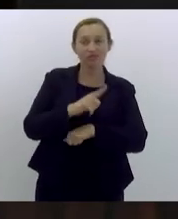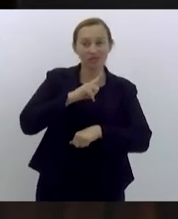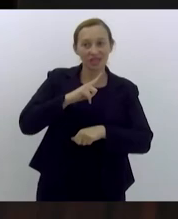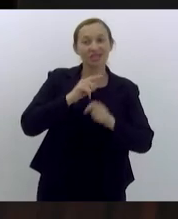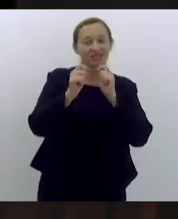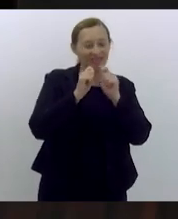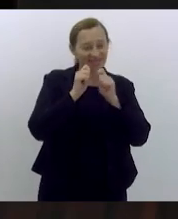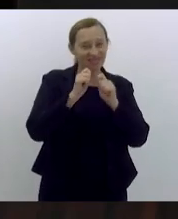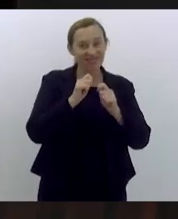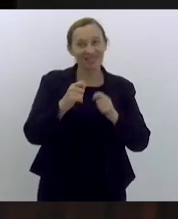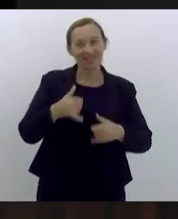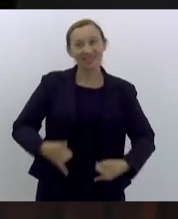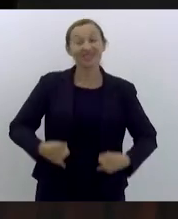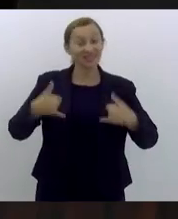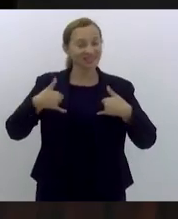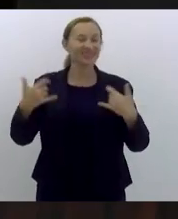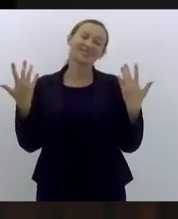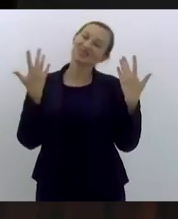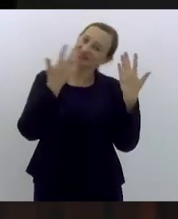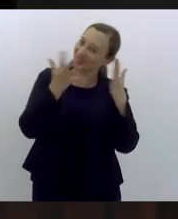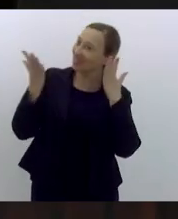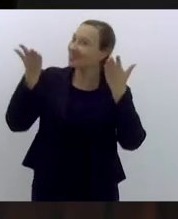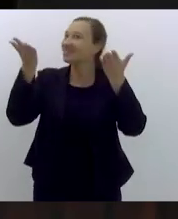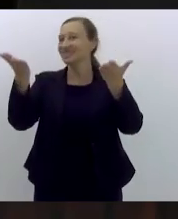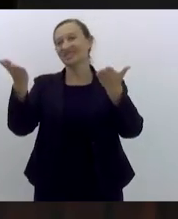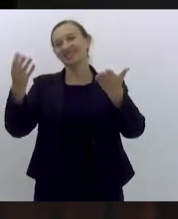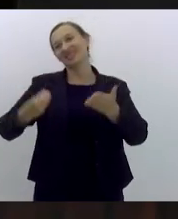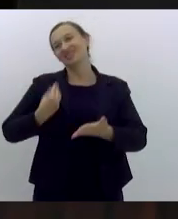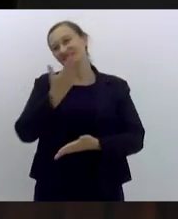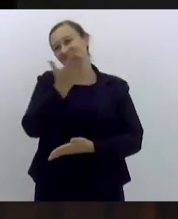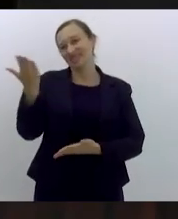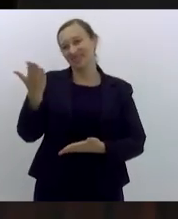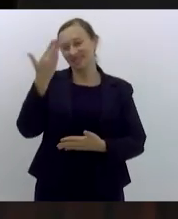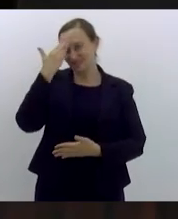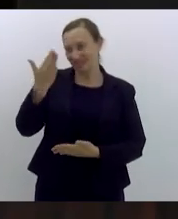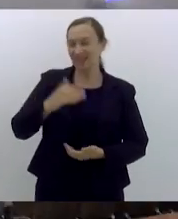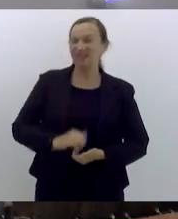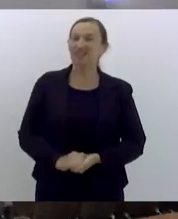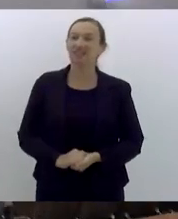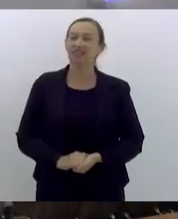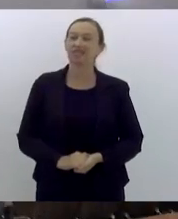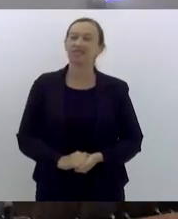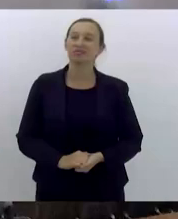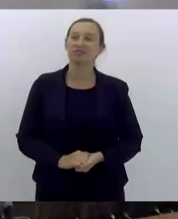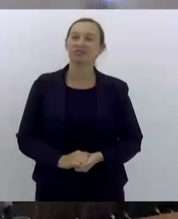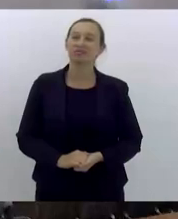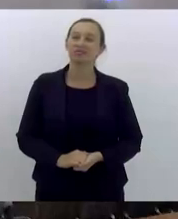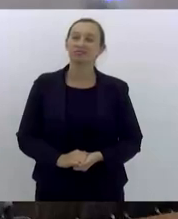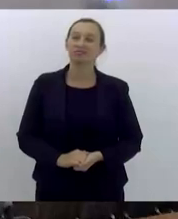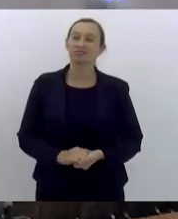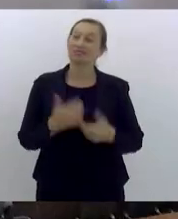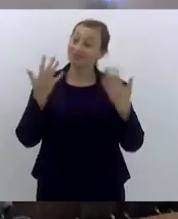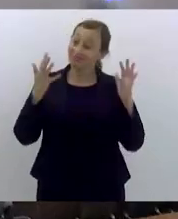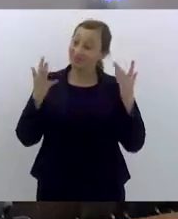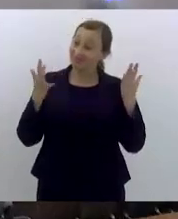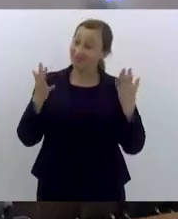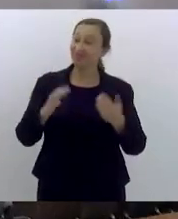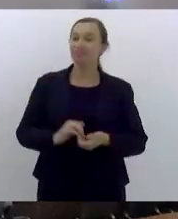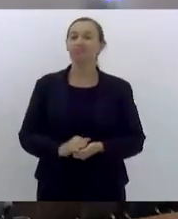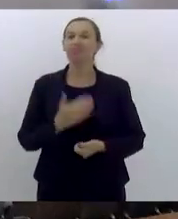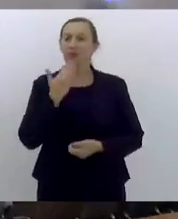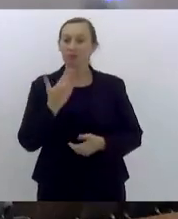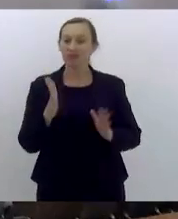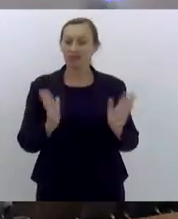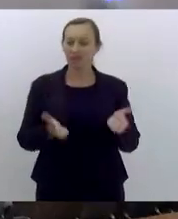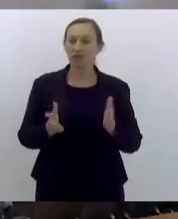jornalista que muito me orgulha então parabéns pela presença de vocês muito obrigada eu vou solicitar